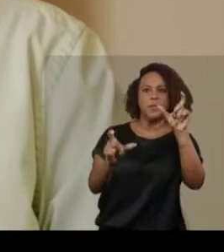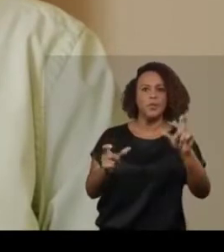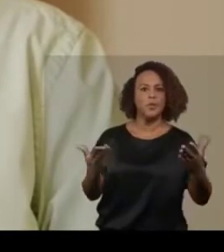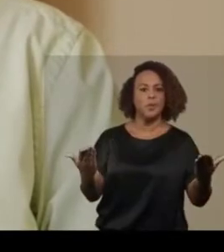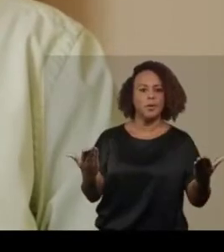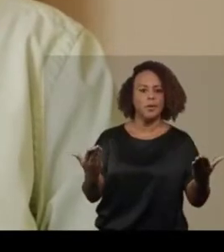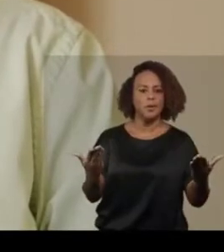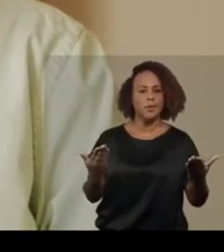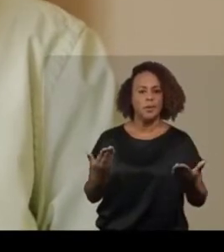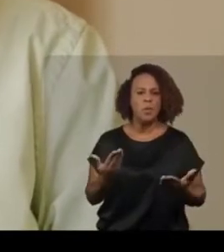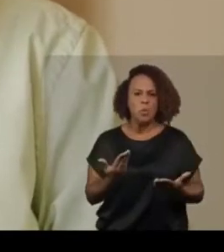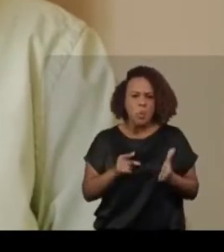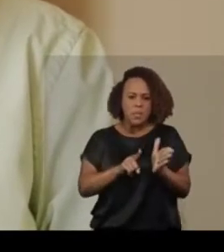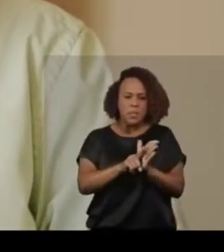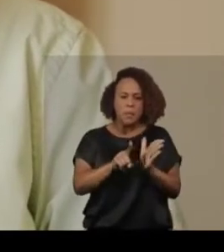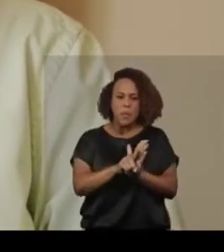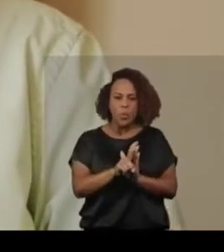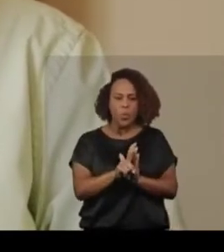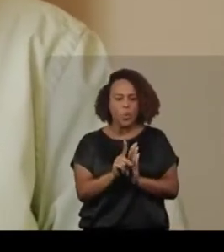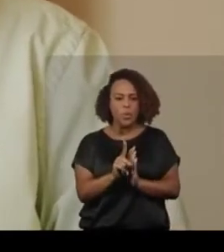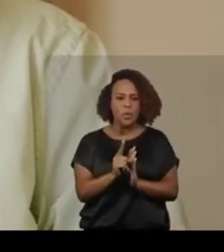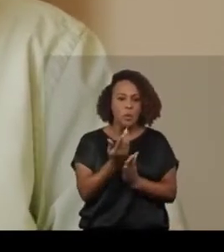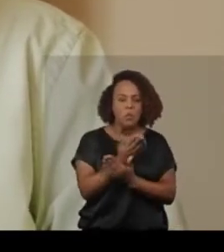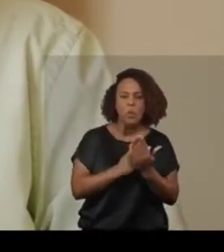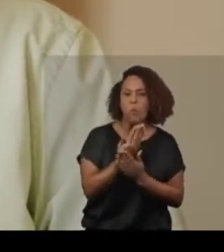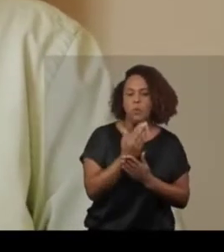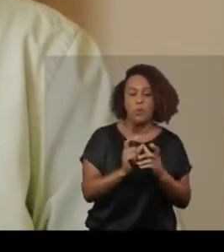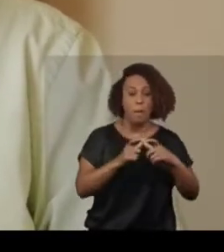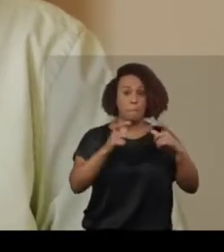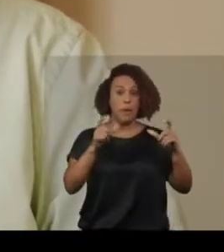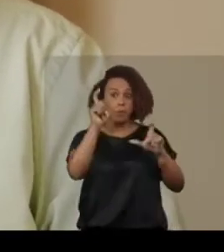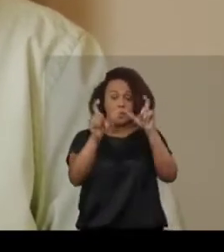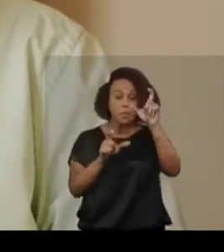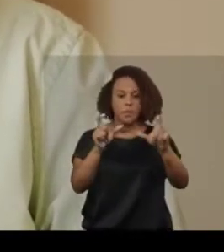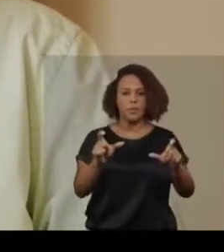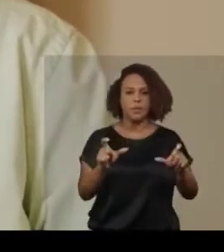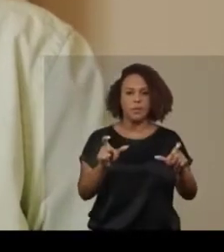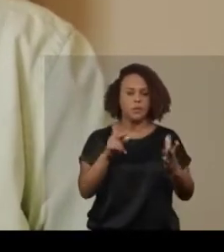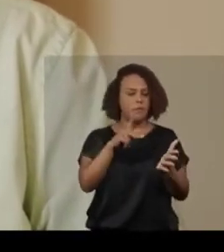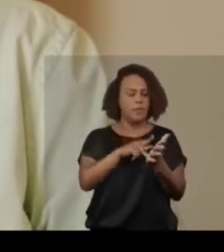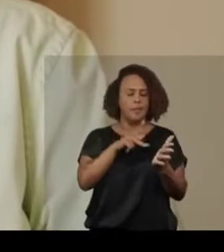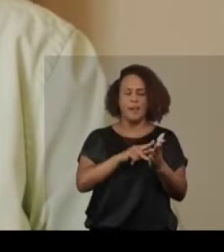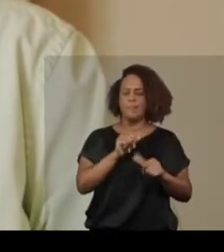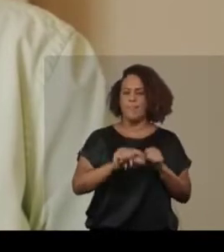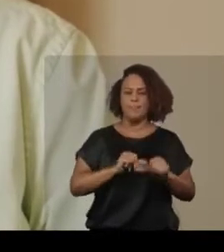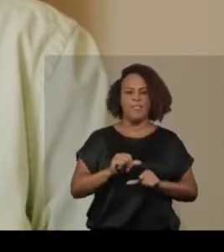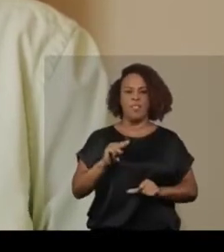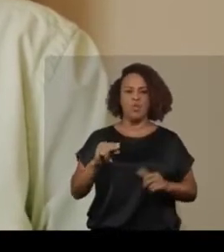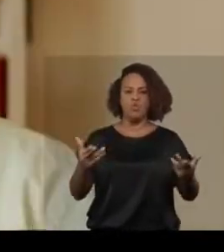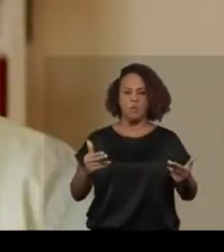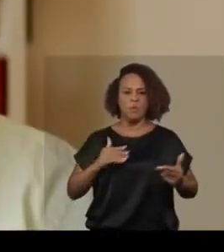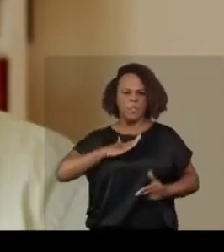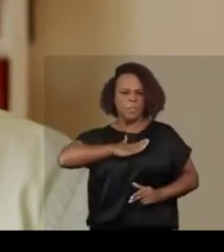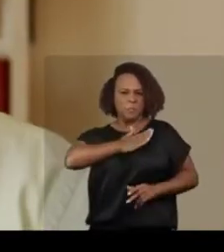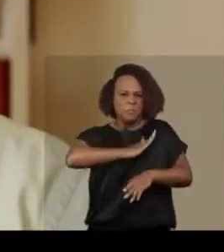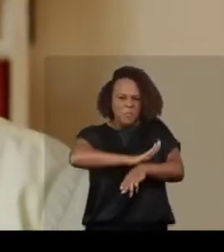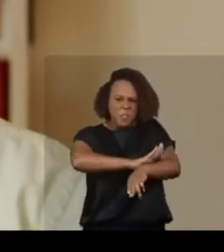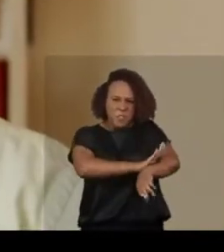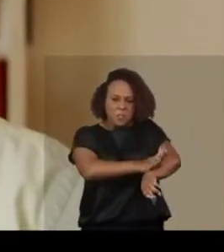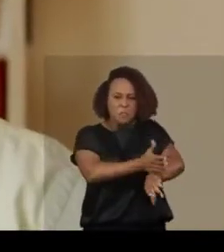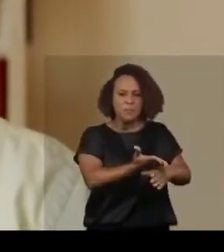Enquanto essa pergunta Não incomodar a maior parte das pessoas Essa realidade não vai mudar A